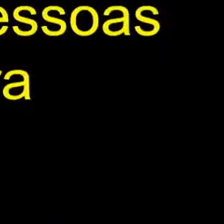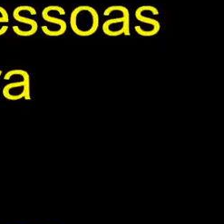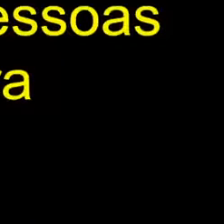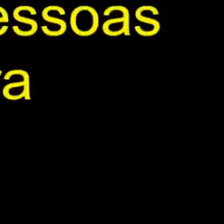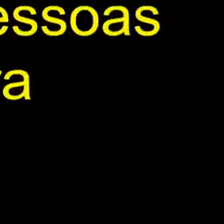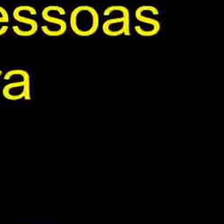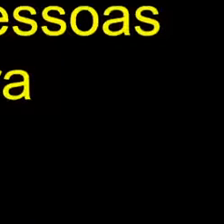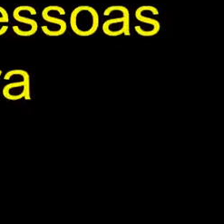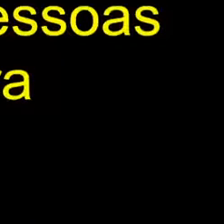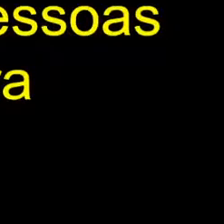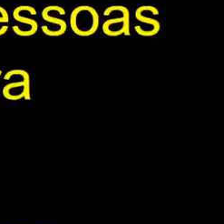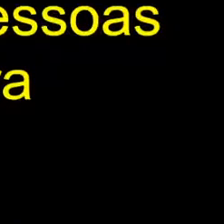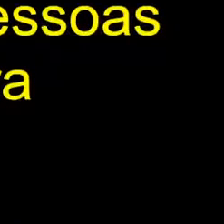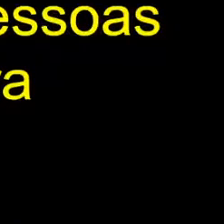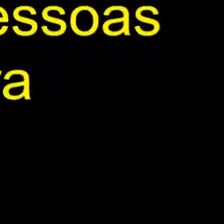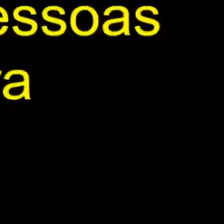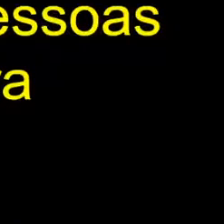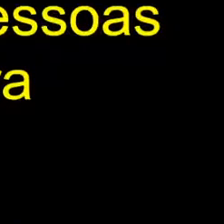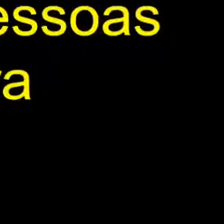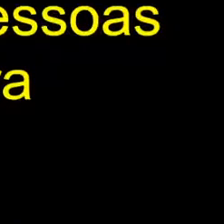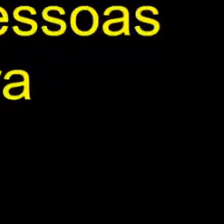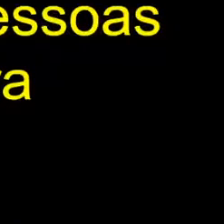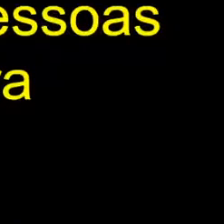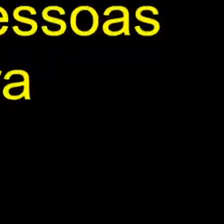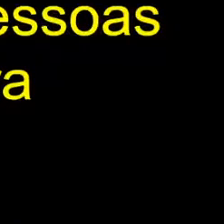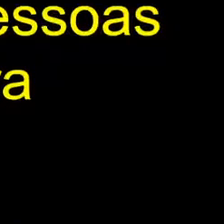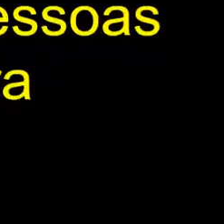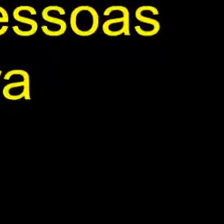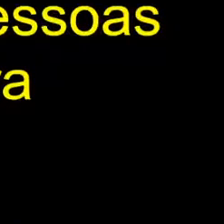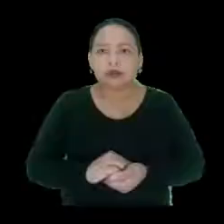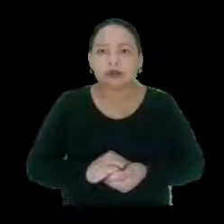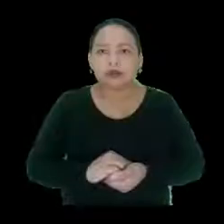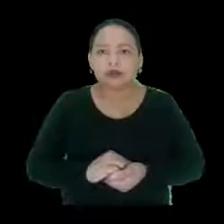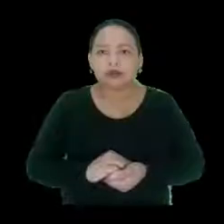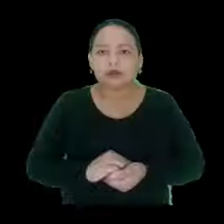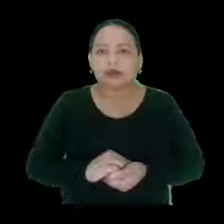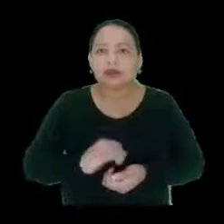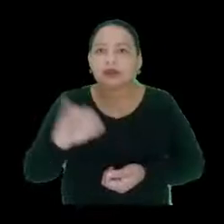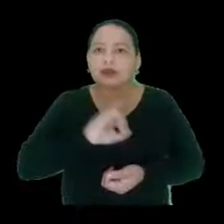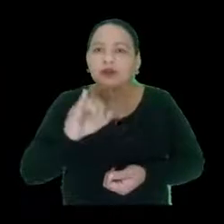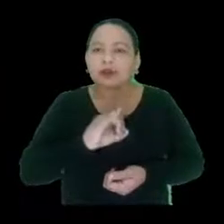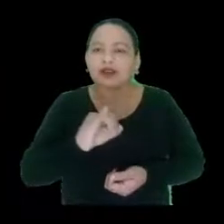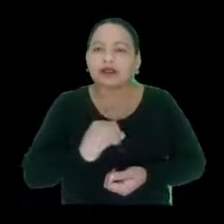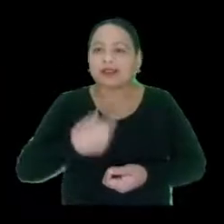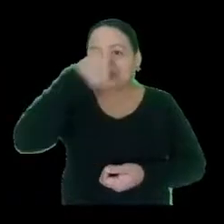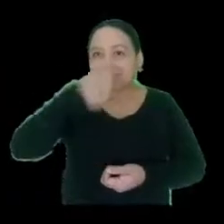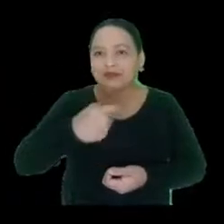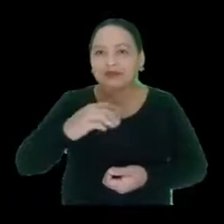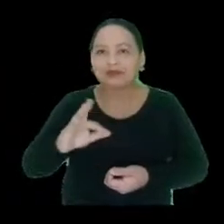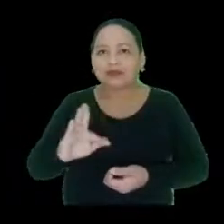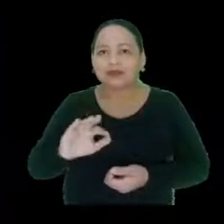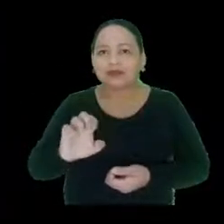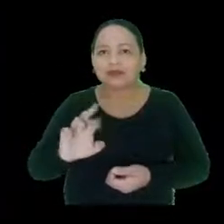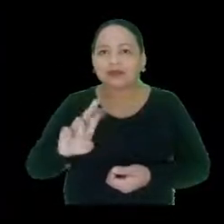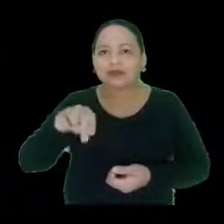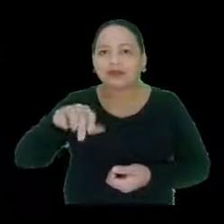educação, URGS, doutorando em educação especial, UFSCar. Olá pessoal, eu sou a